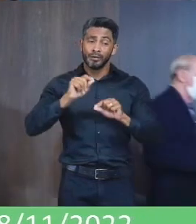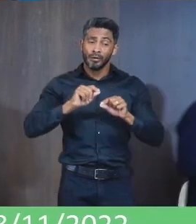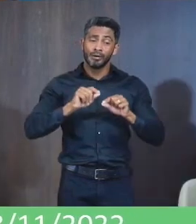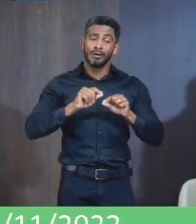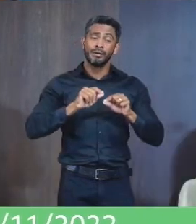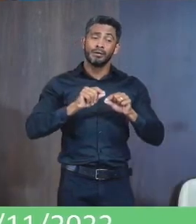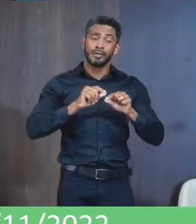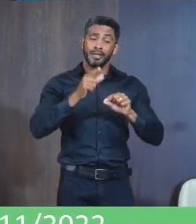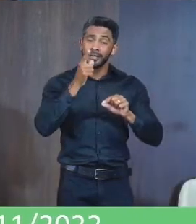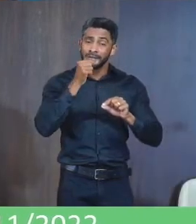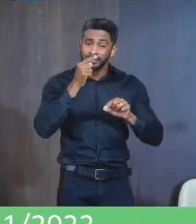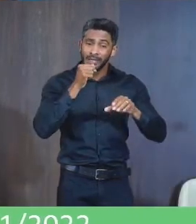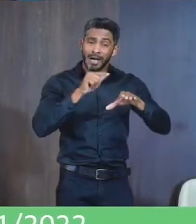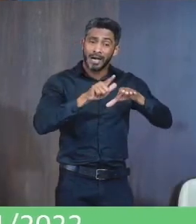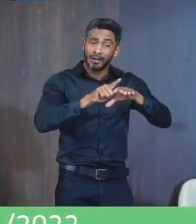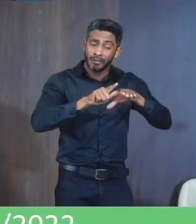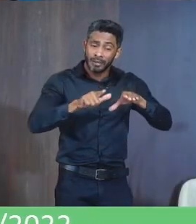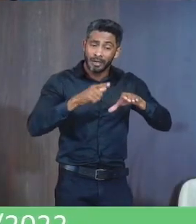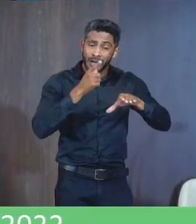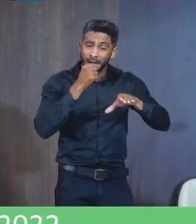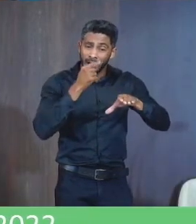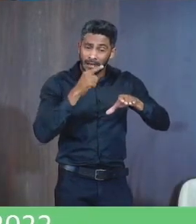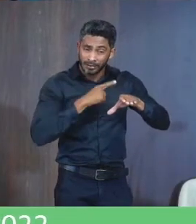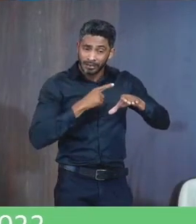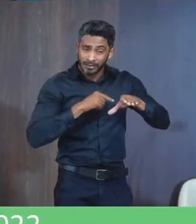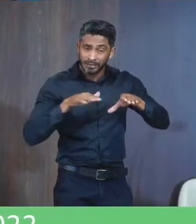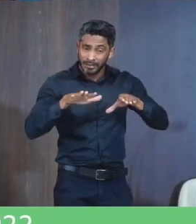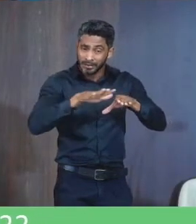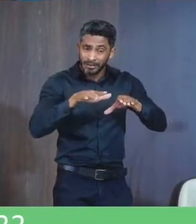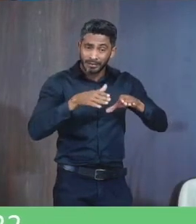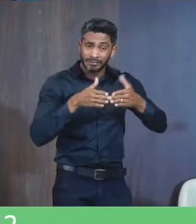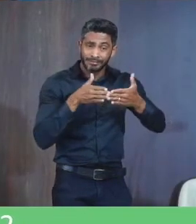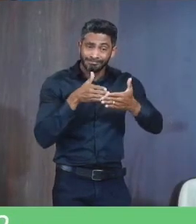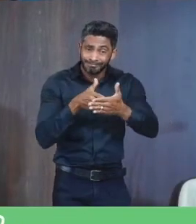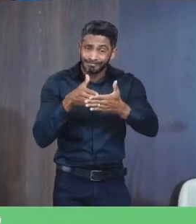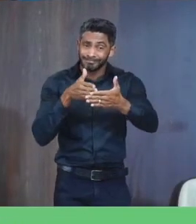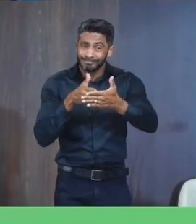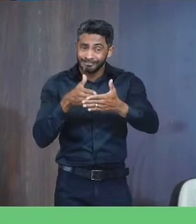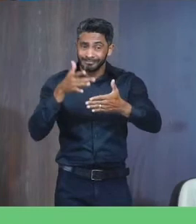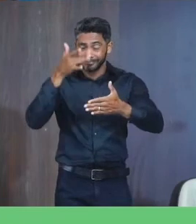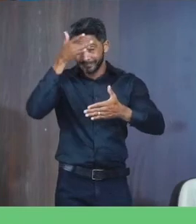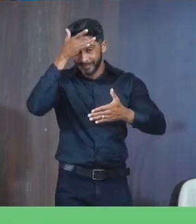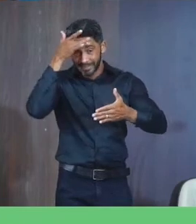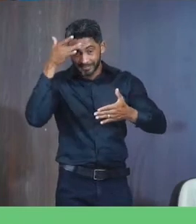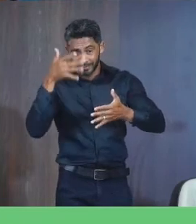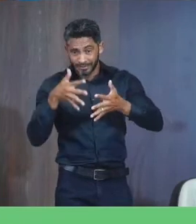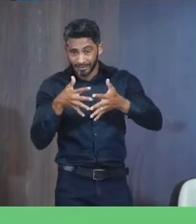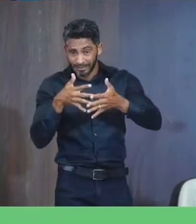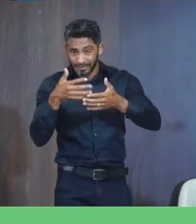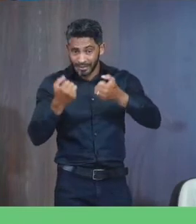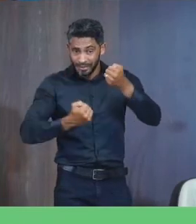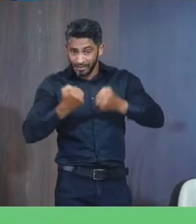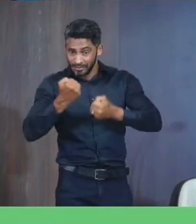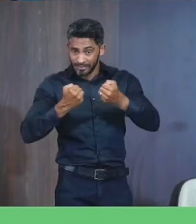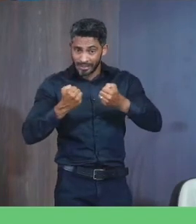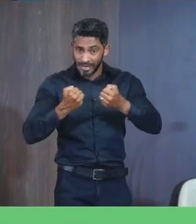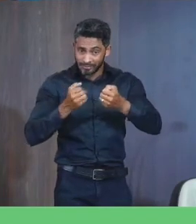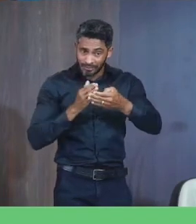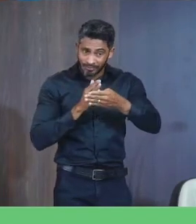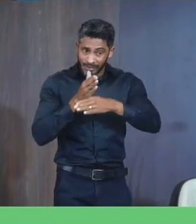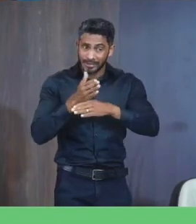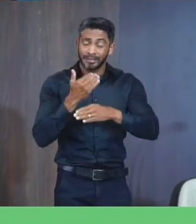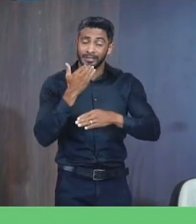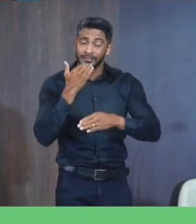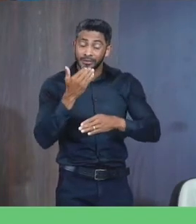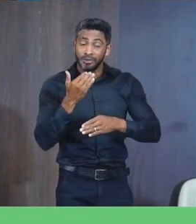Tire uma água Que está Que não está Deixando Os carros Passarem Então Eu queria Pedir o